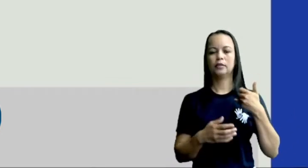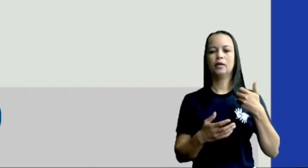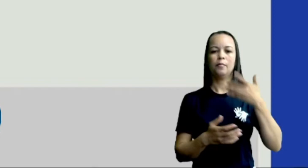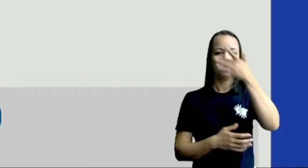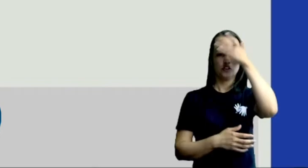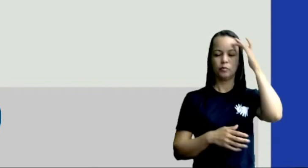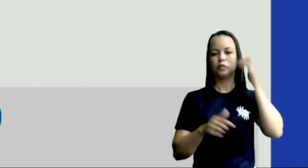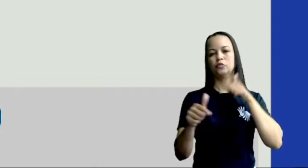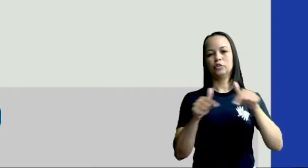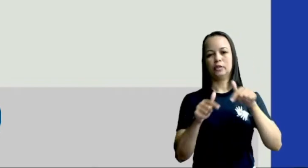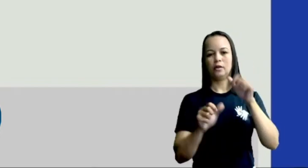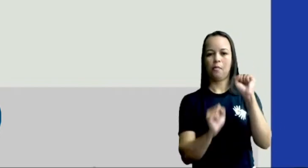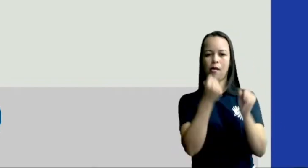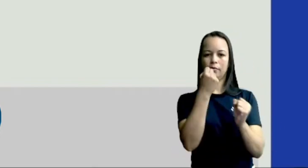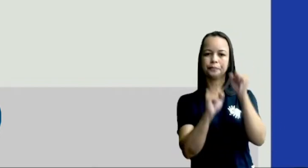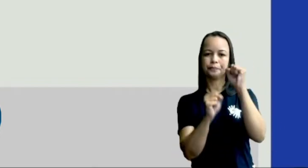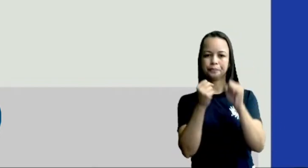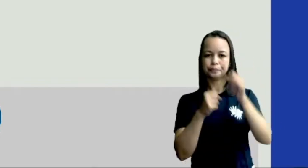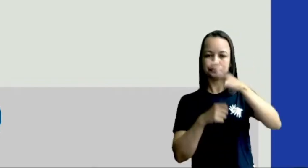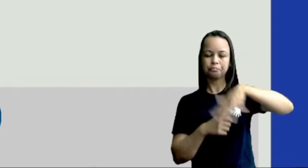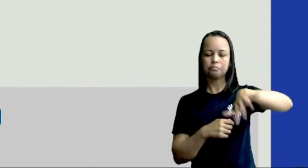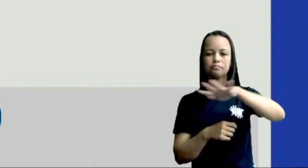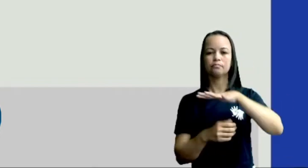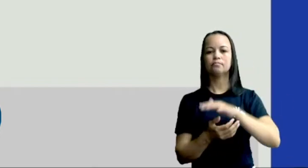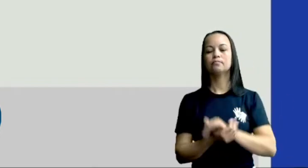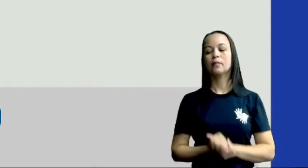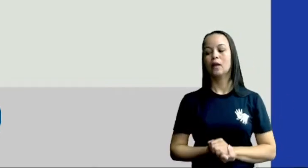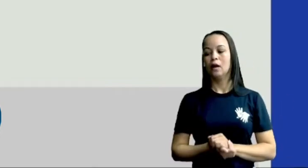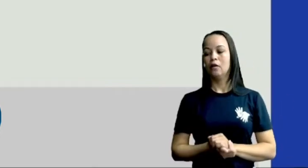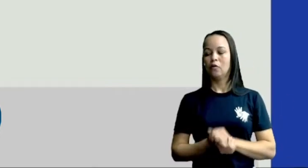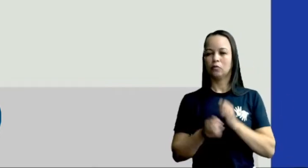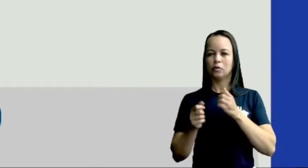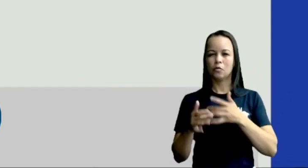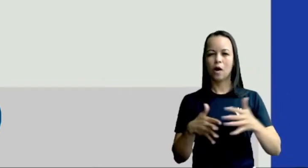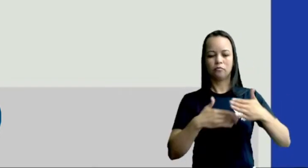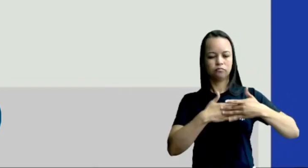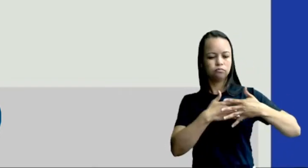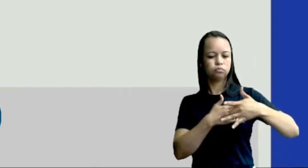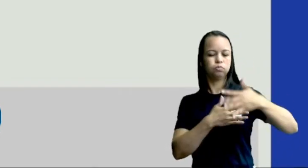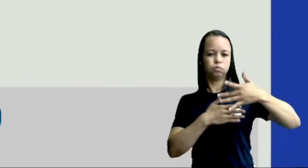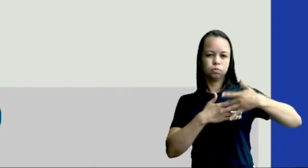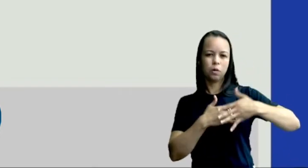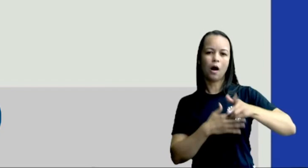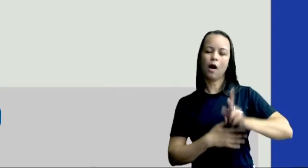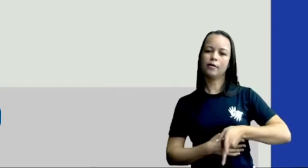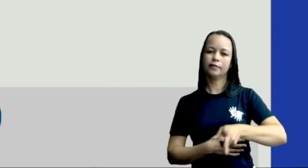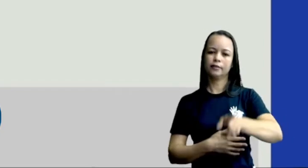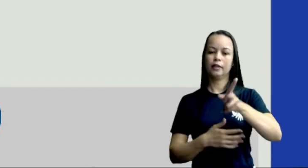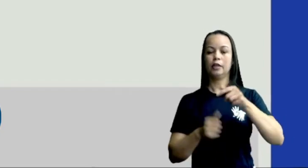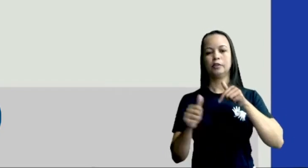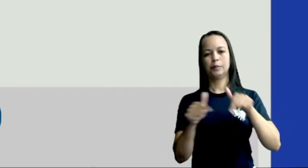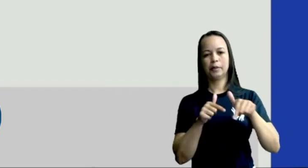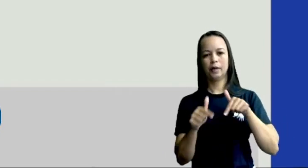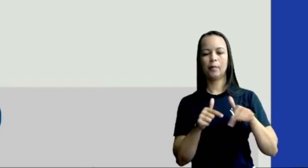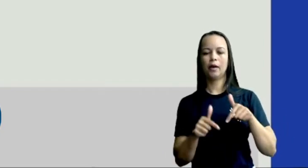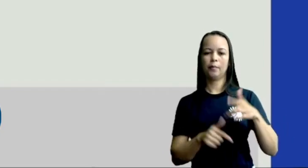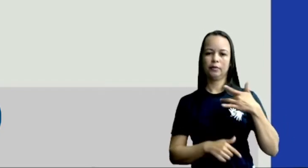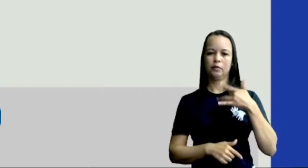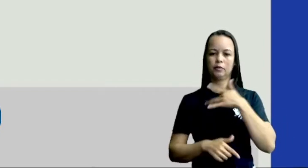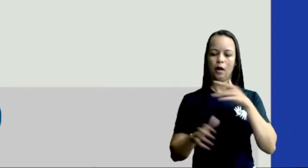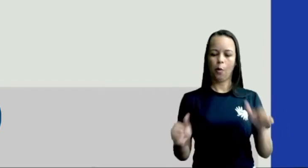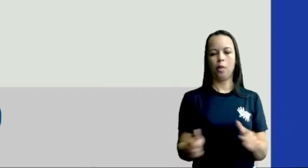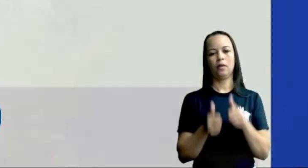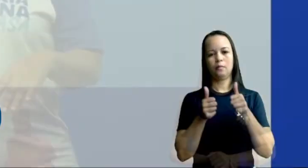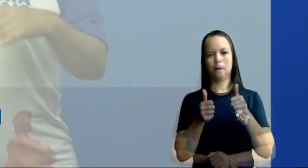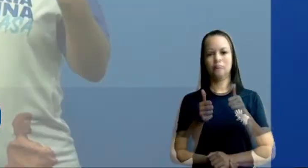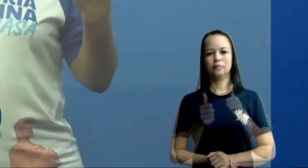funcionários da indústria de maneira geral. Então, vamos continuar avançando, vamos seguindo e vamos aí trabalhar para termos uma saúde cada vez